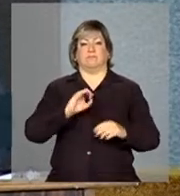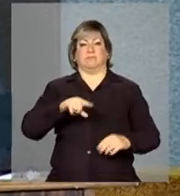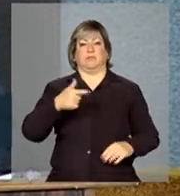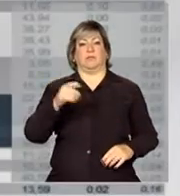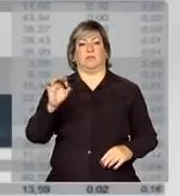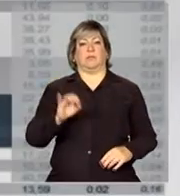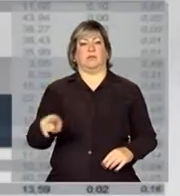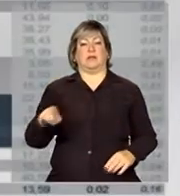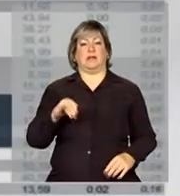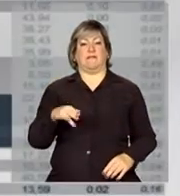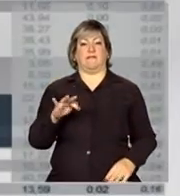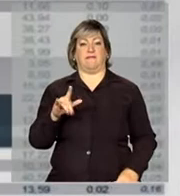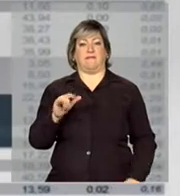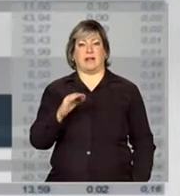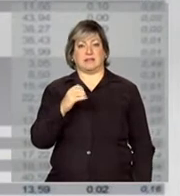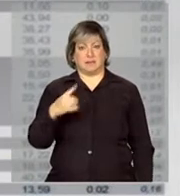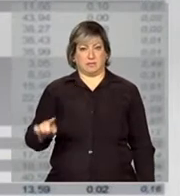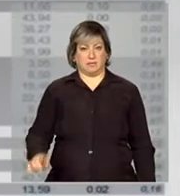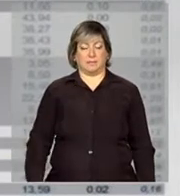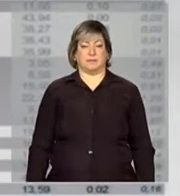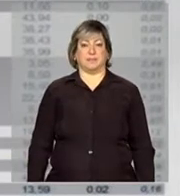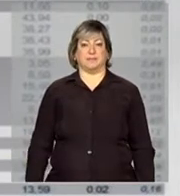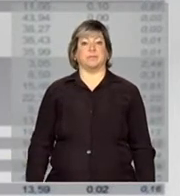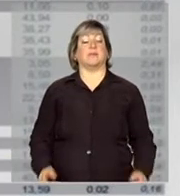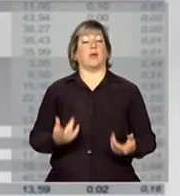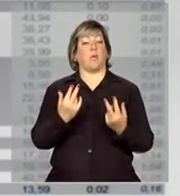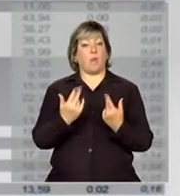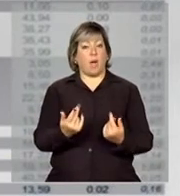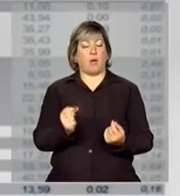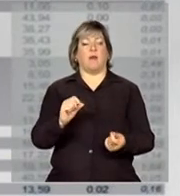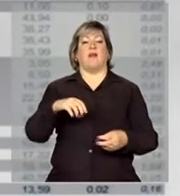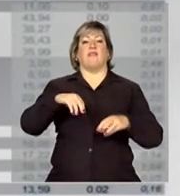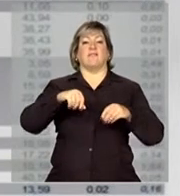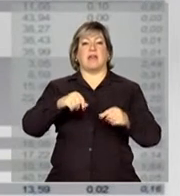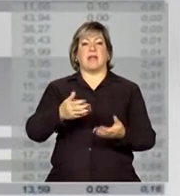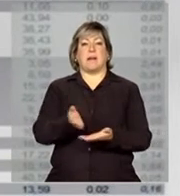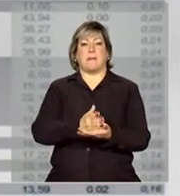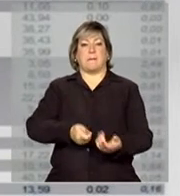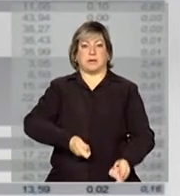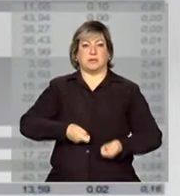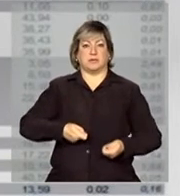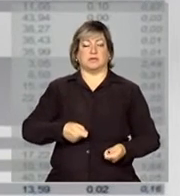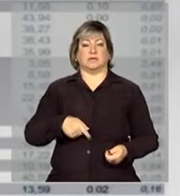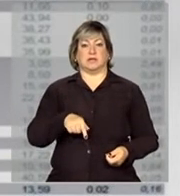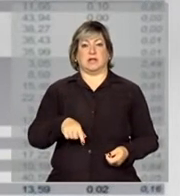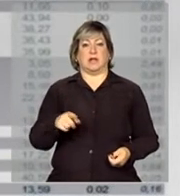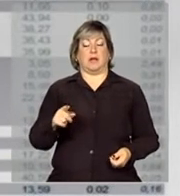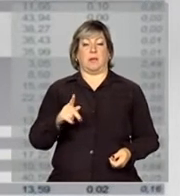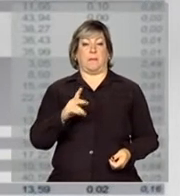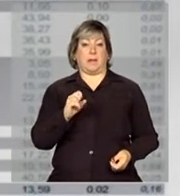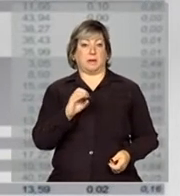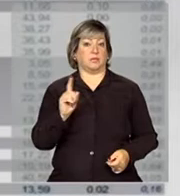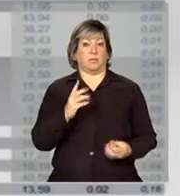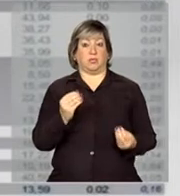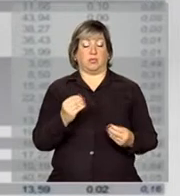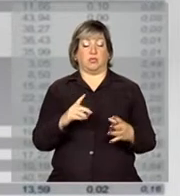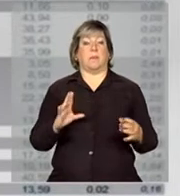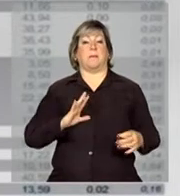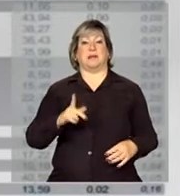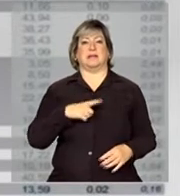gente tem um impacto bastante elevado. Da mesma forma, a farinha de mandioca. O peso não é tão grande, mas, dada a variação de